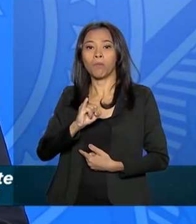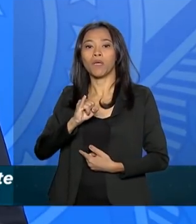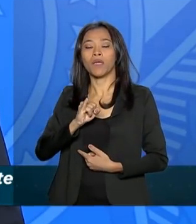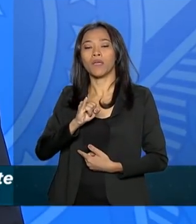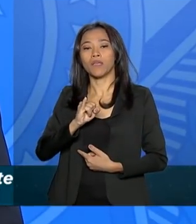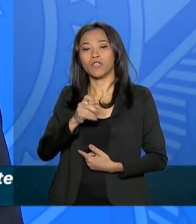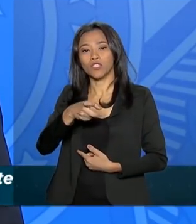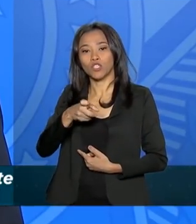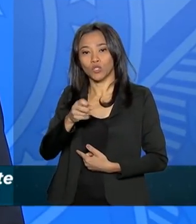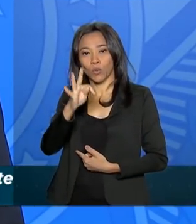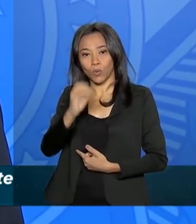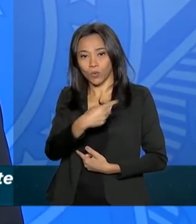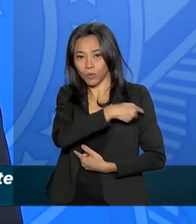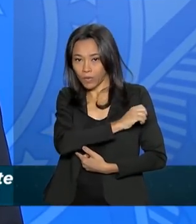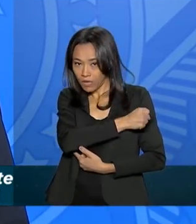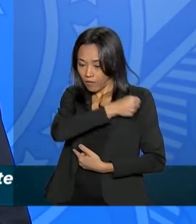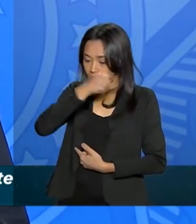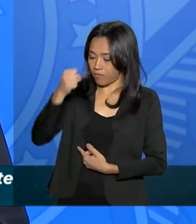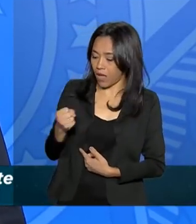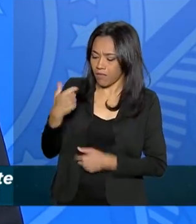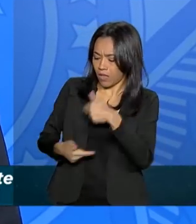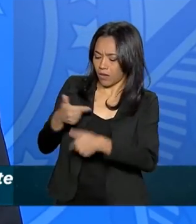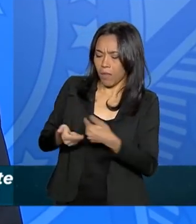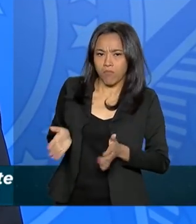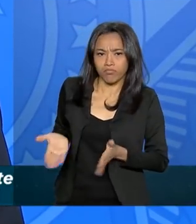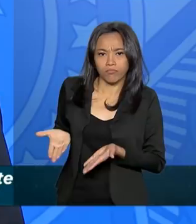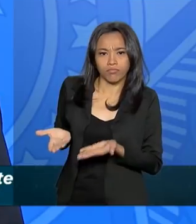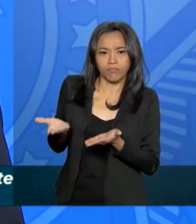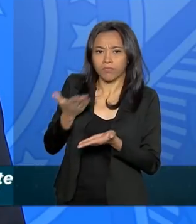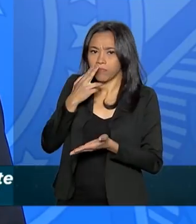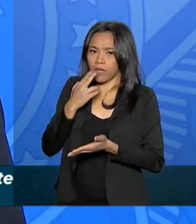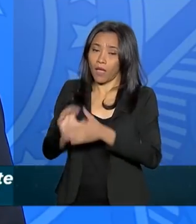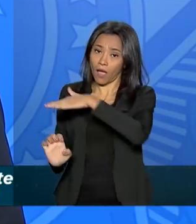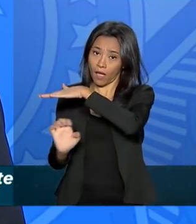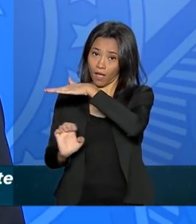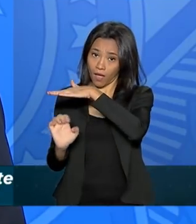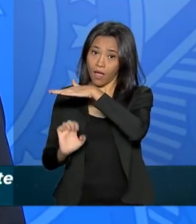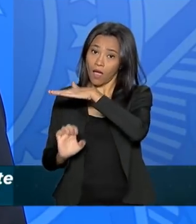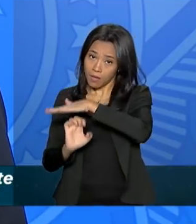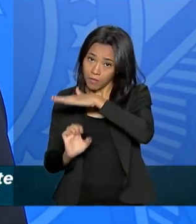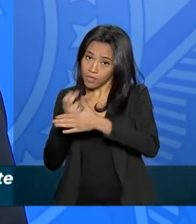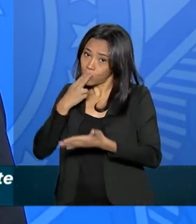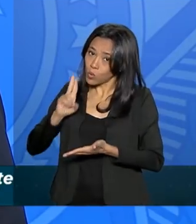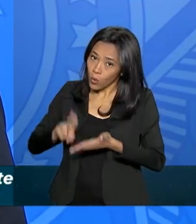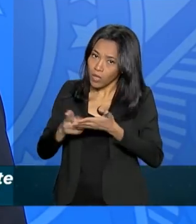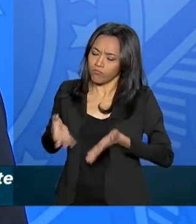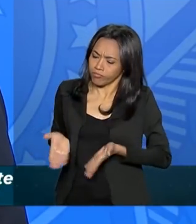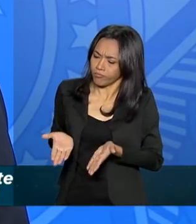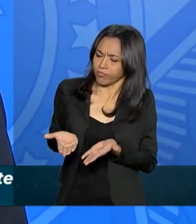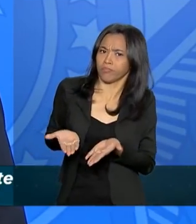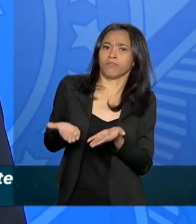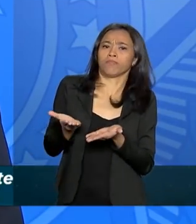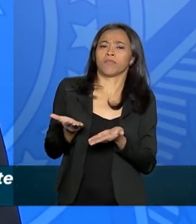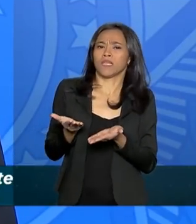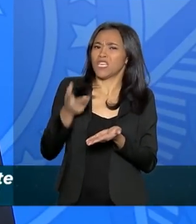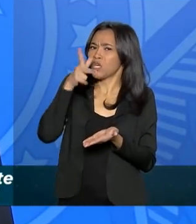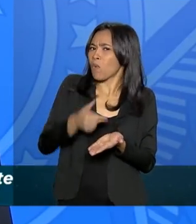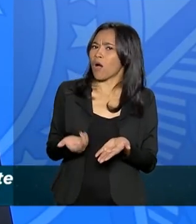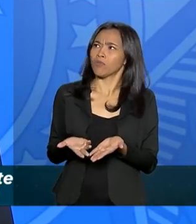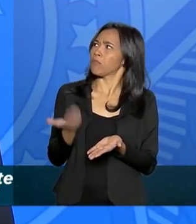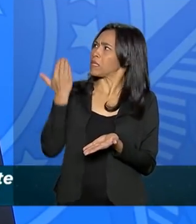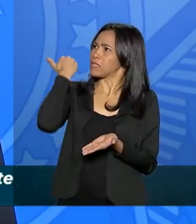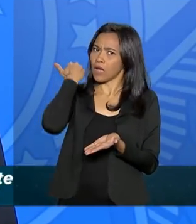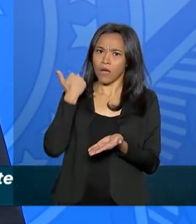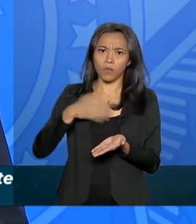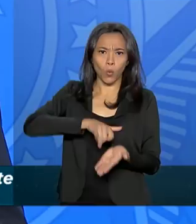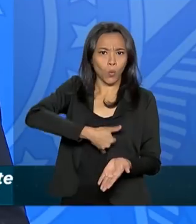para fazer o melhor possível para que o Correio realmente volte a ser o que ele era um tempo atrás. Motivo de